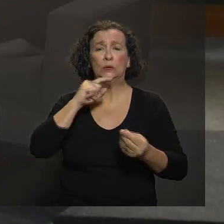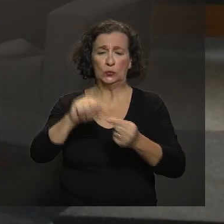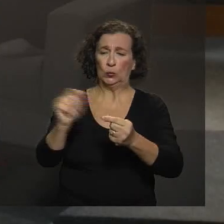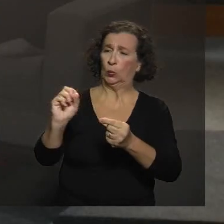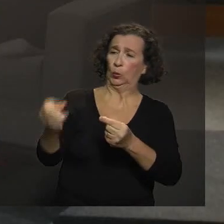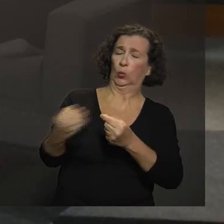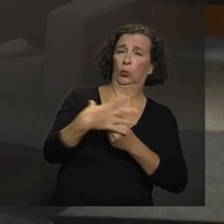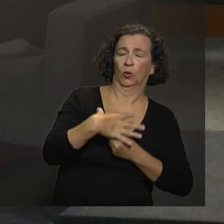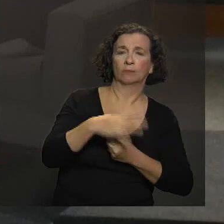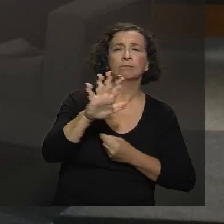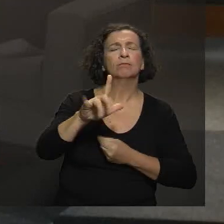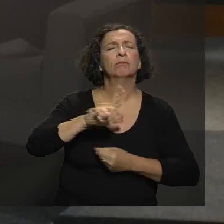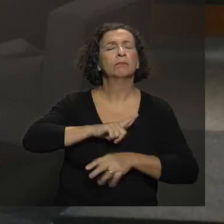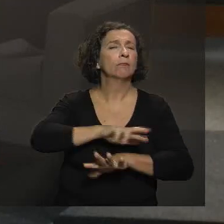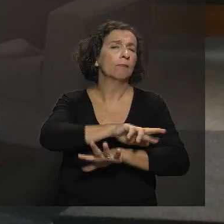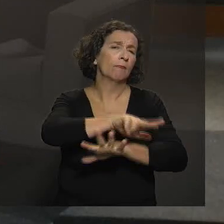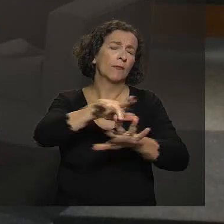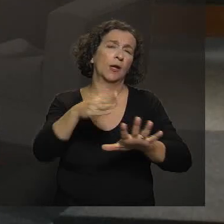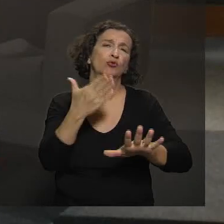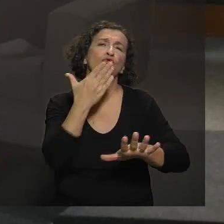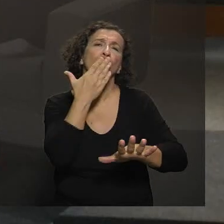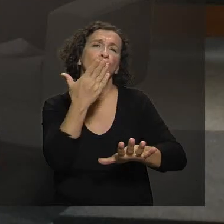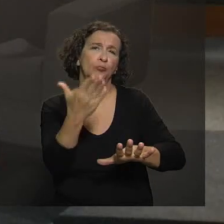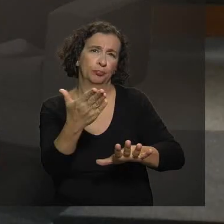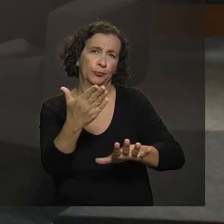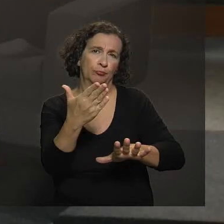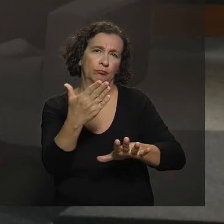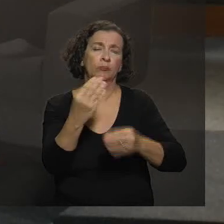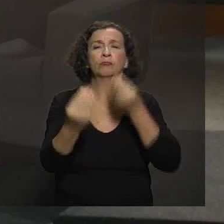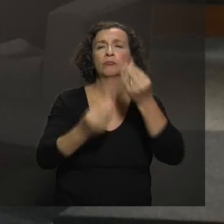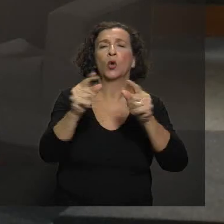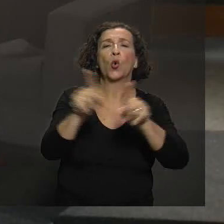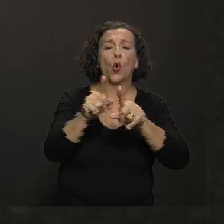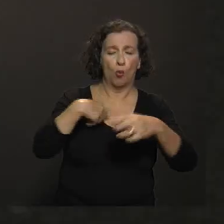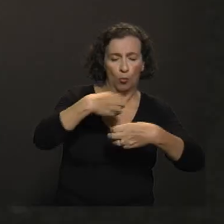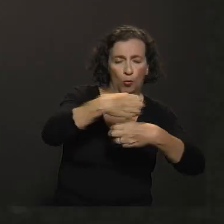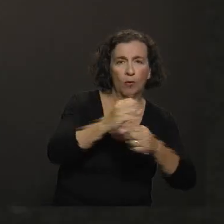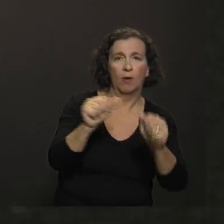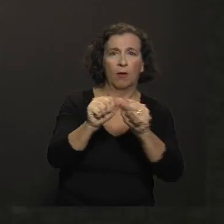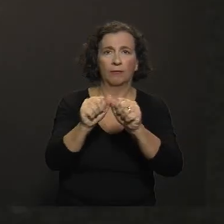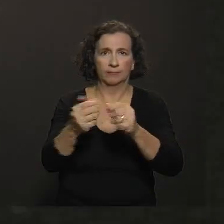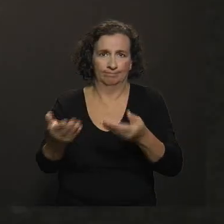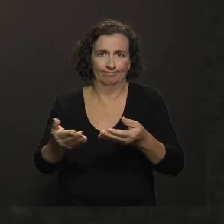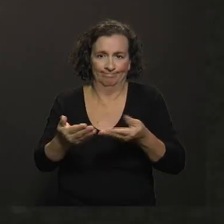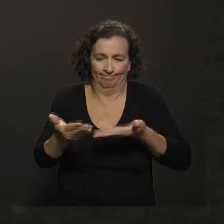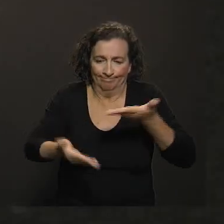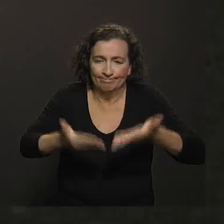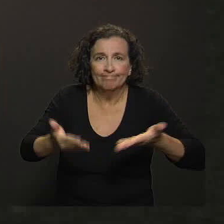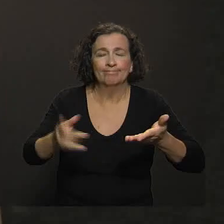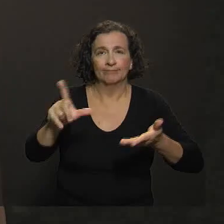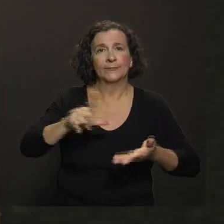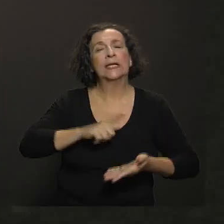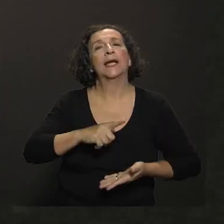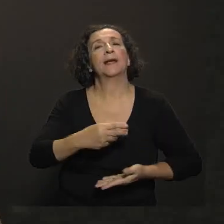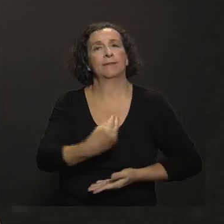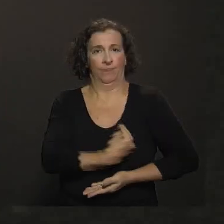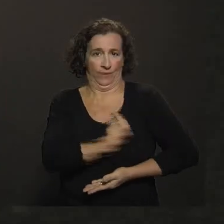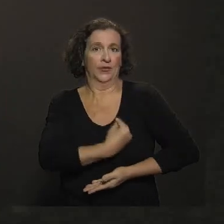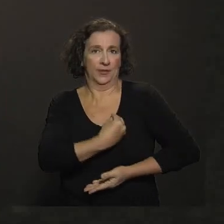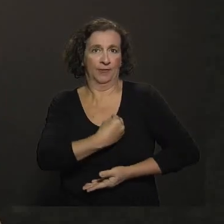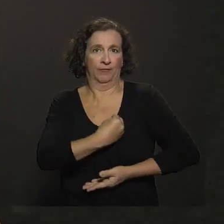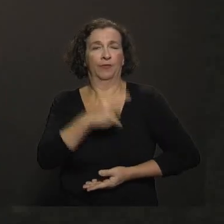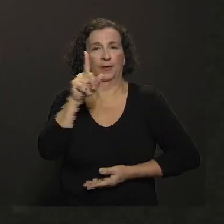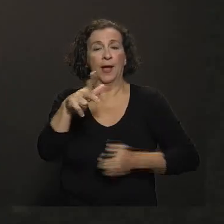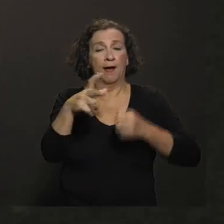É, existem diversas vacinas, diversas formas de você produzir a vacina. Então tem vacinas vivas, que a gente chama, que são com os vírus